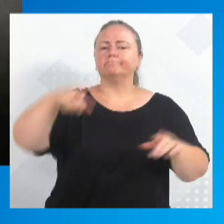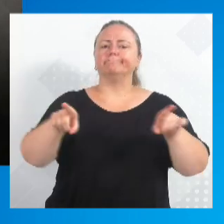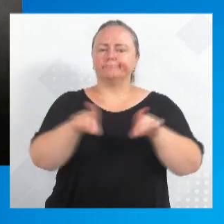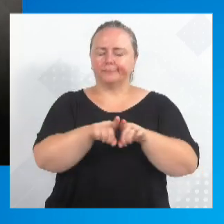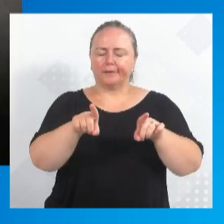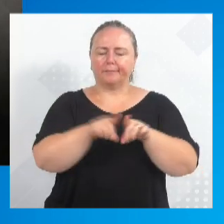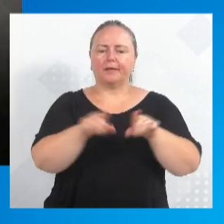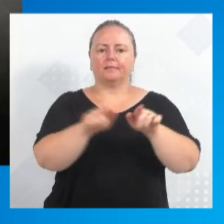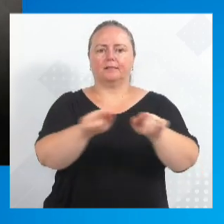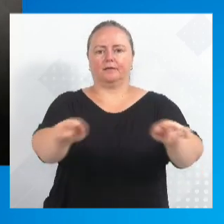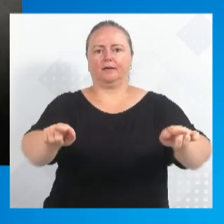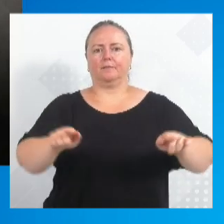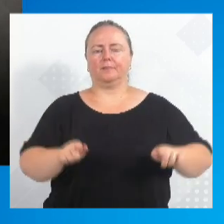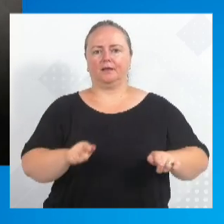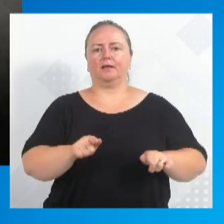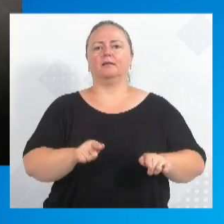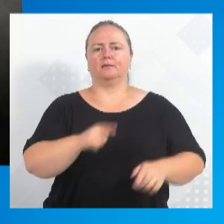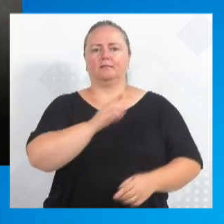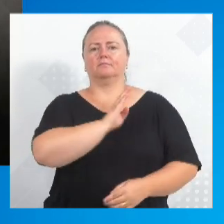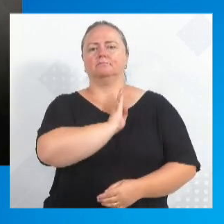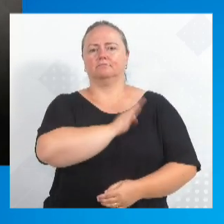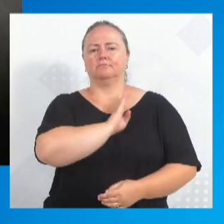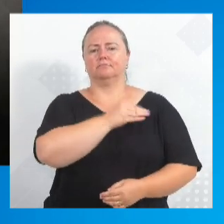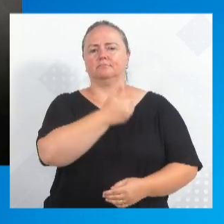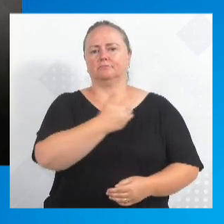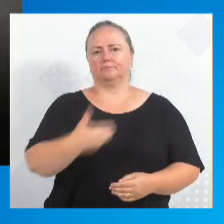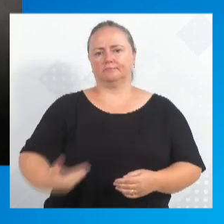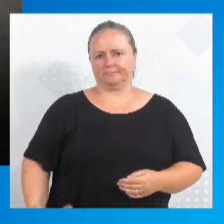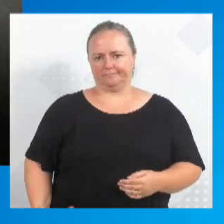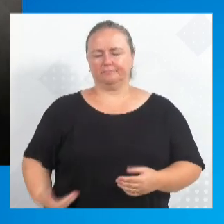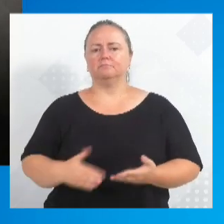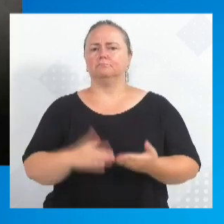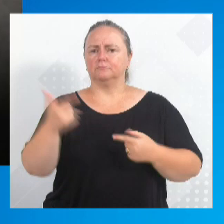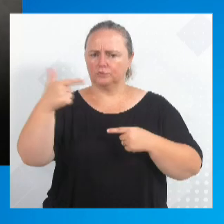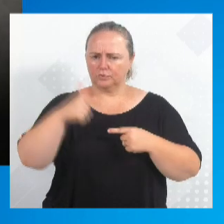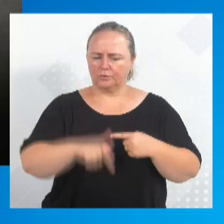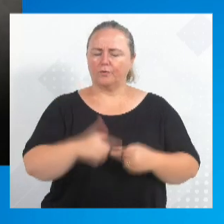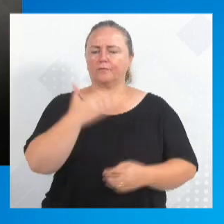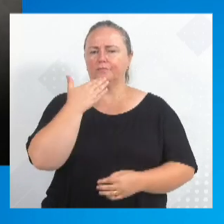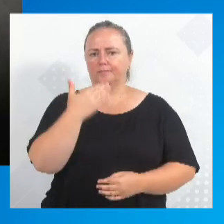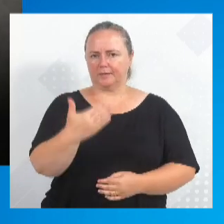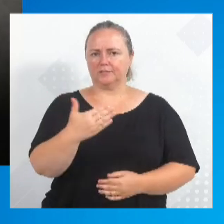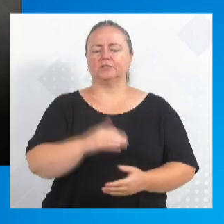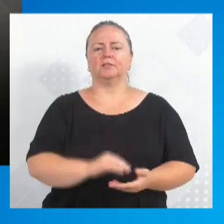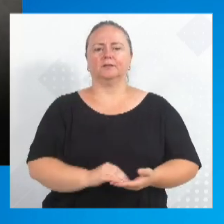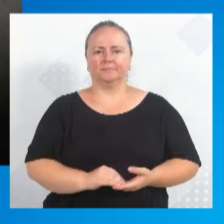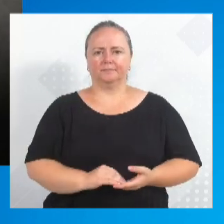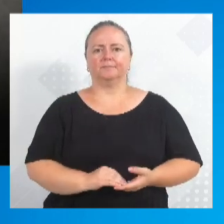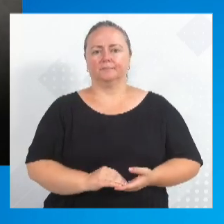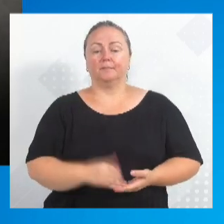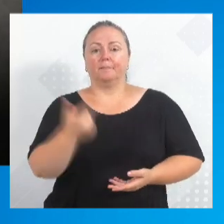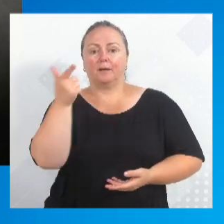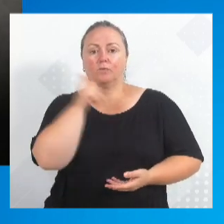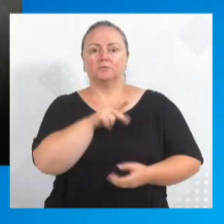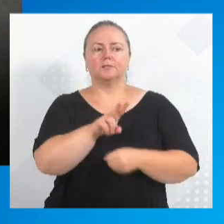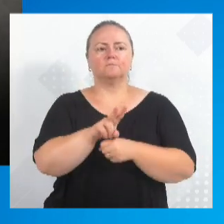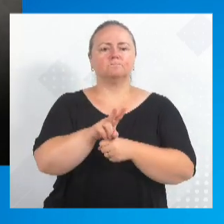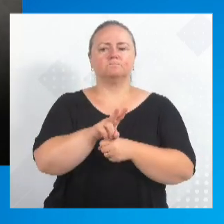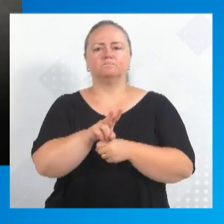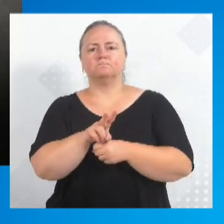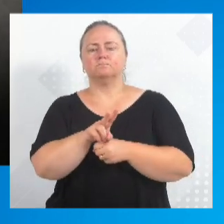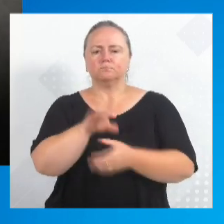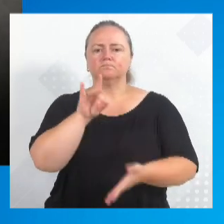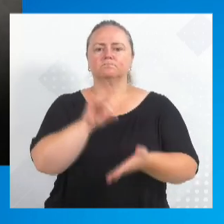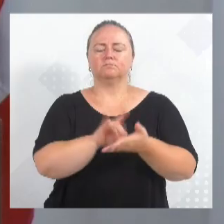nosso governador Jorginho Mello, reforcei esse pedido que pudesse implantar também câmaras de segurança nos terminais